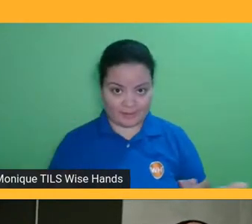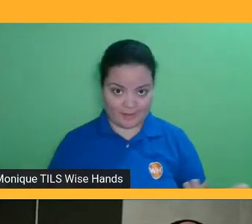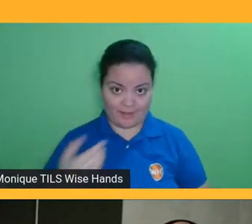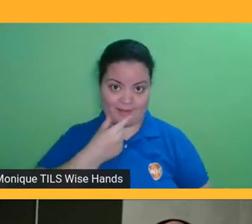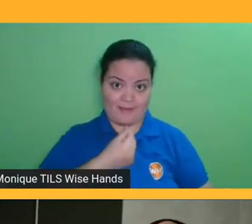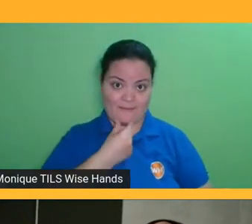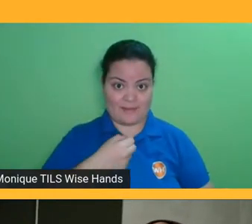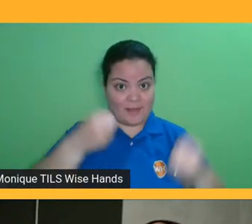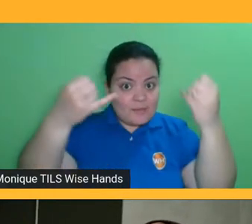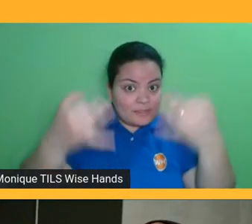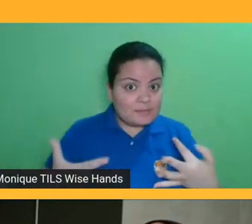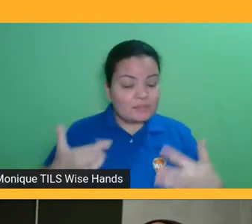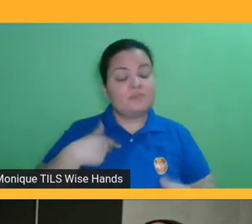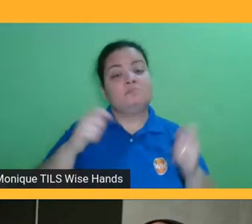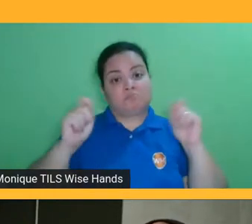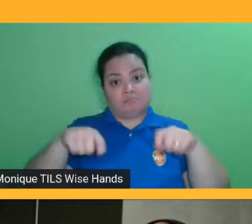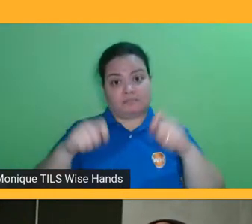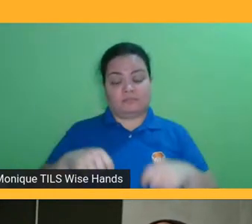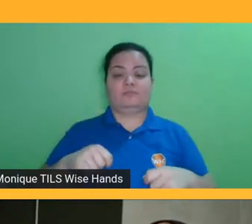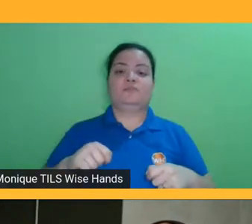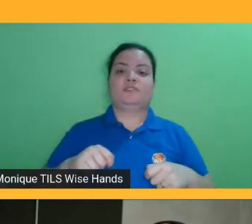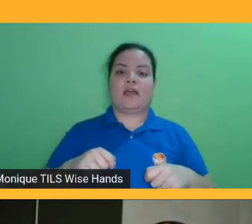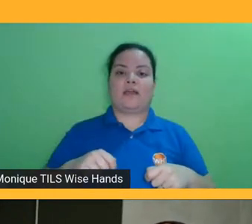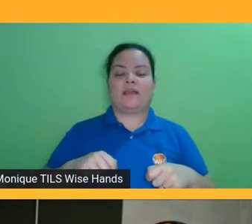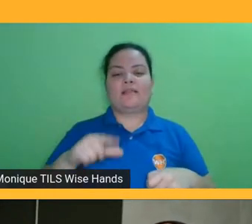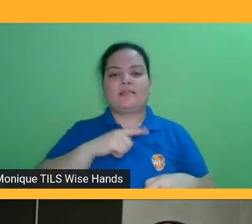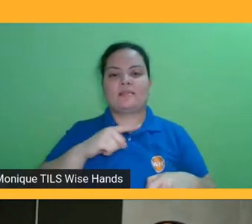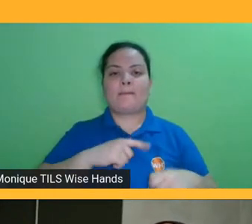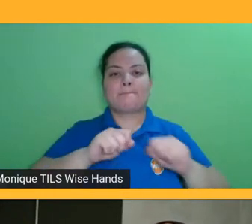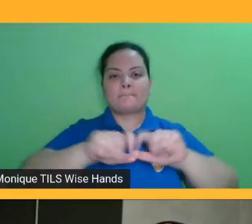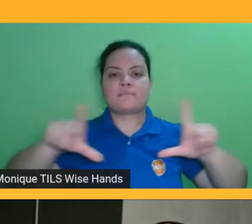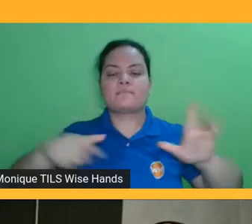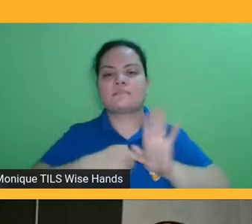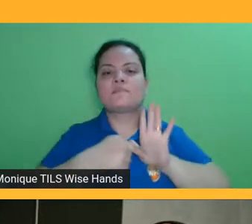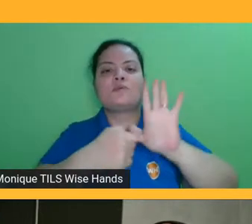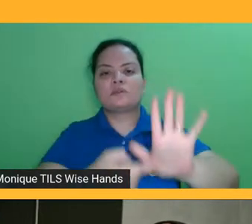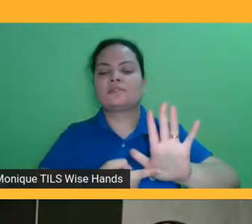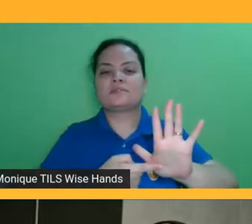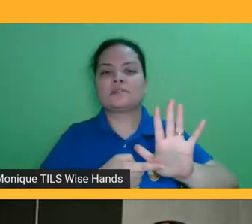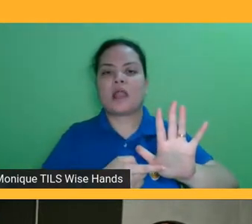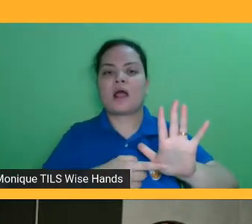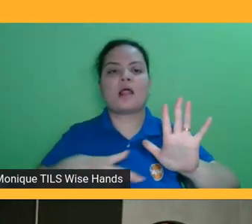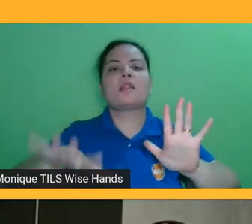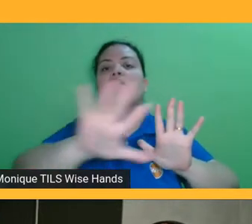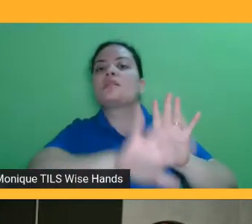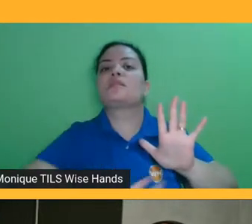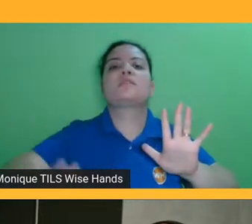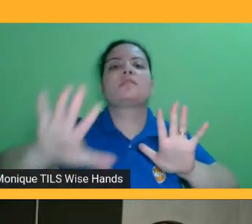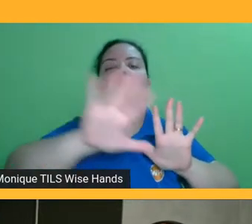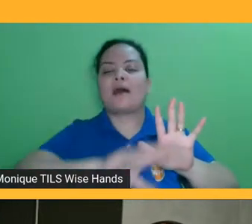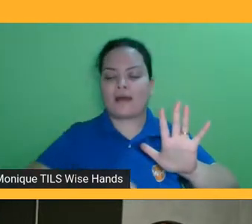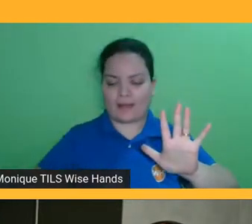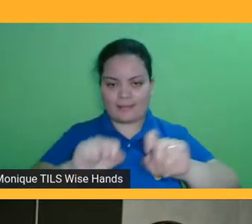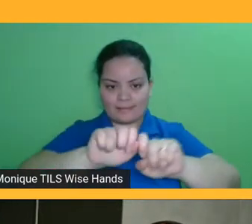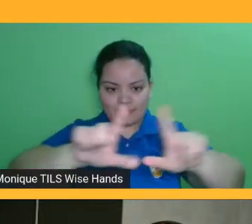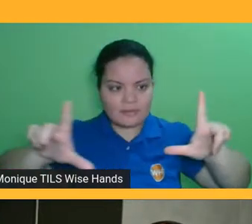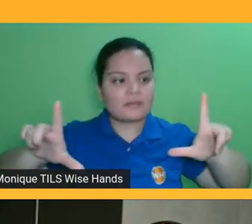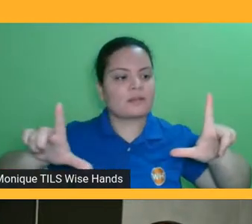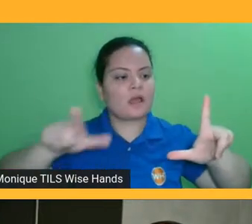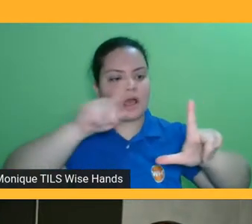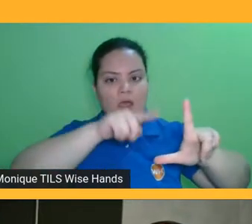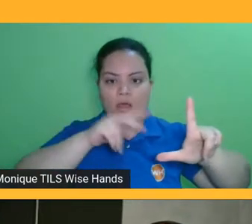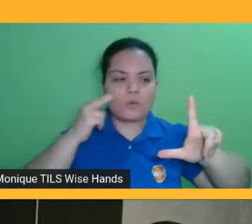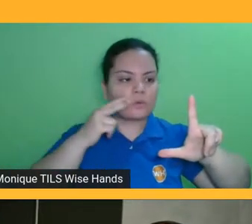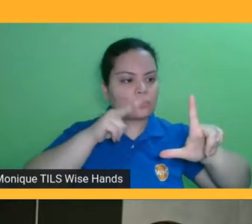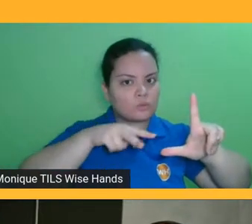consegue trazer para uma nova realidade crianças, você consegue trazer para uma nova realidade pessoas que não